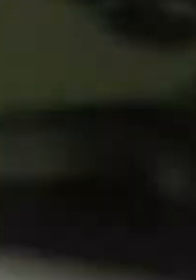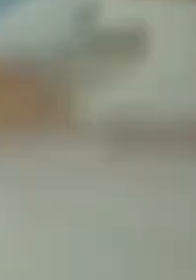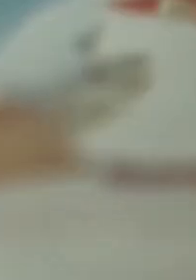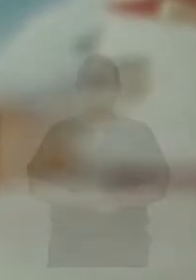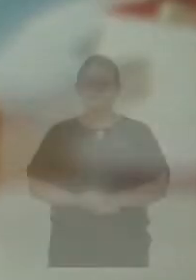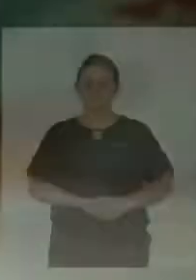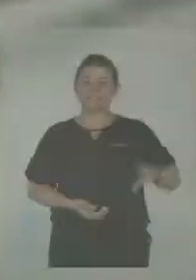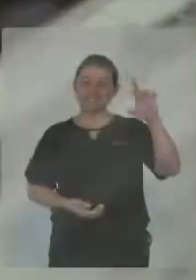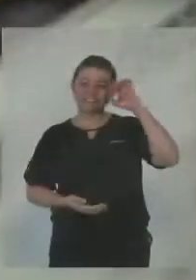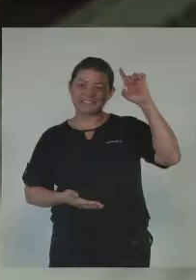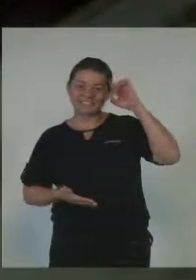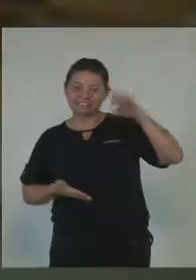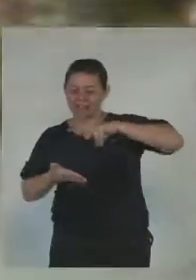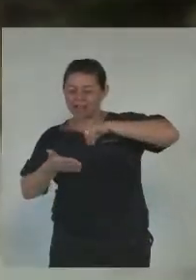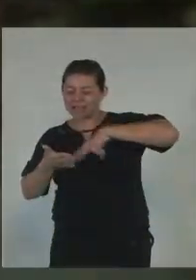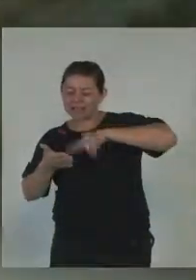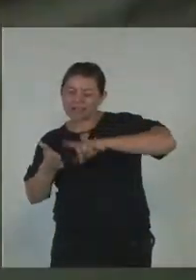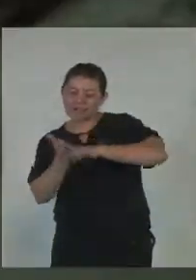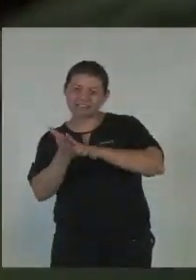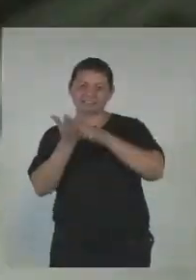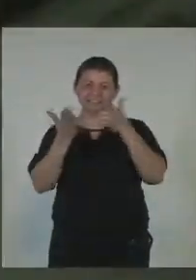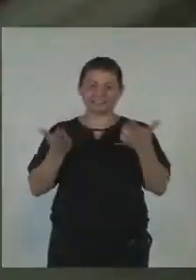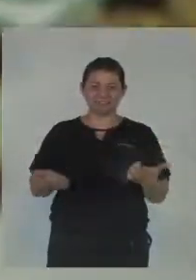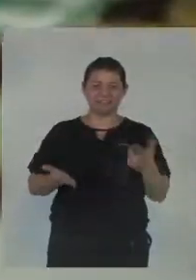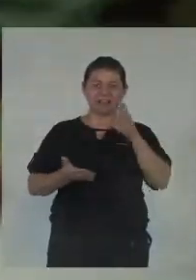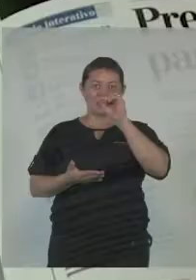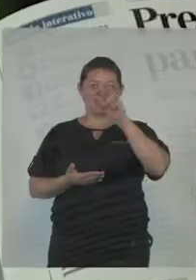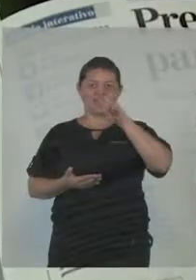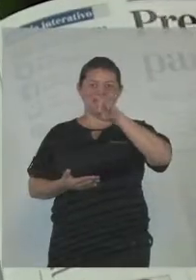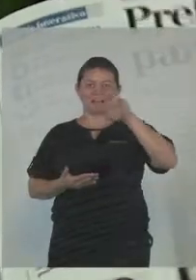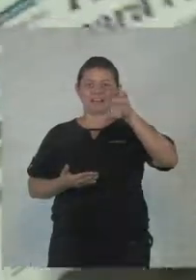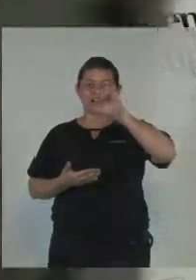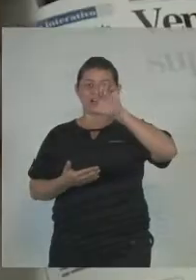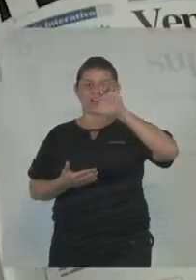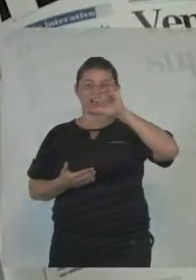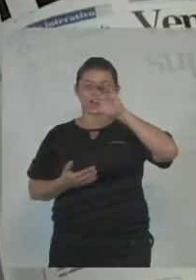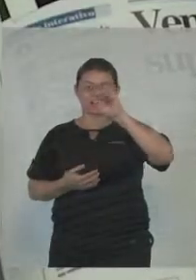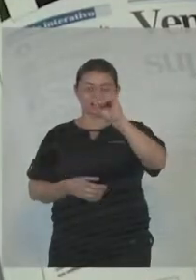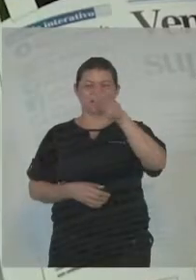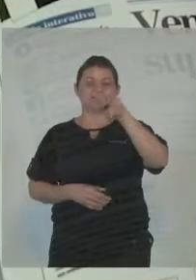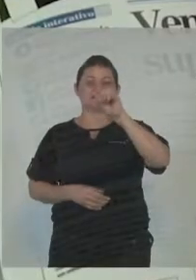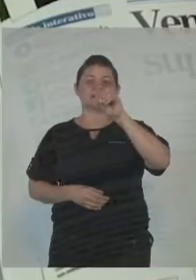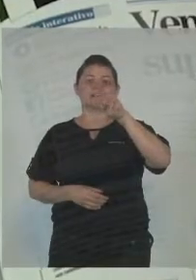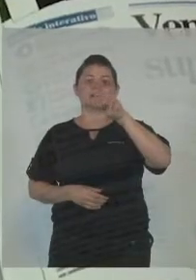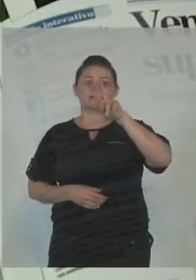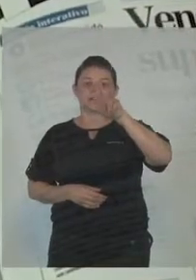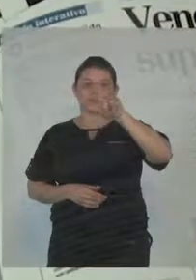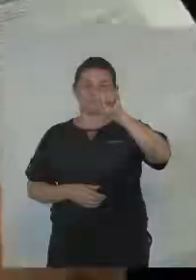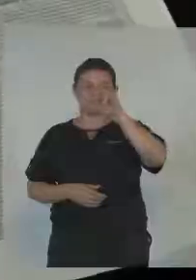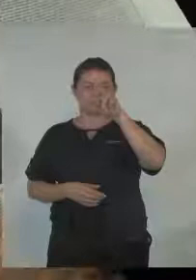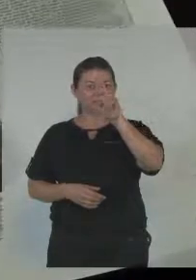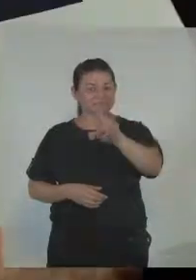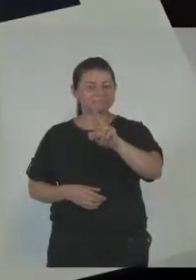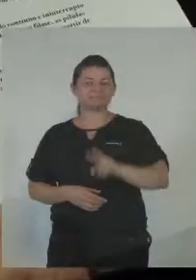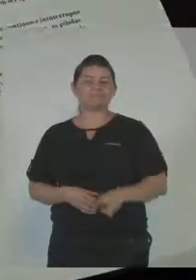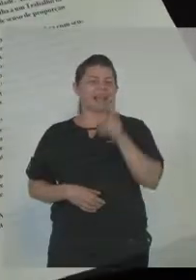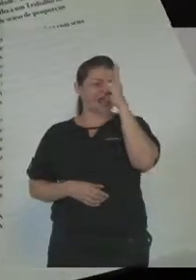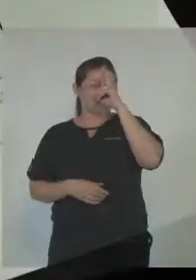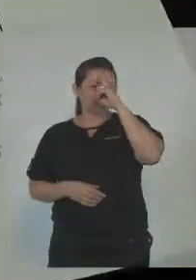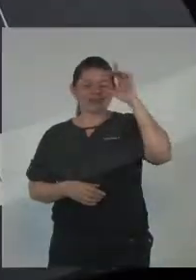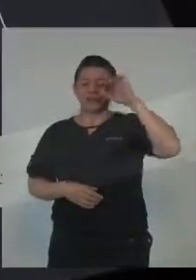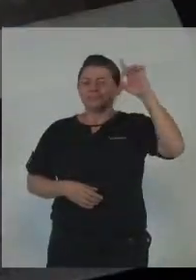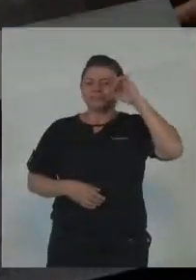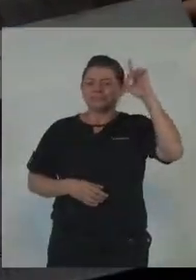Todo dia é dia de Correio Popular. E se o jornal retrata a nossa história diária, imagine quanta coisa